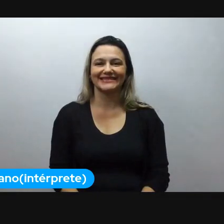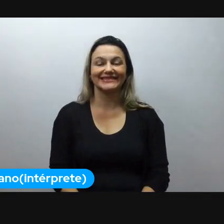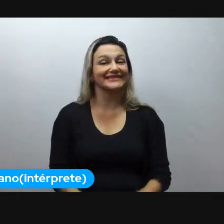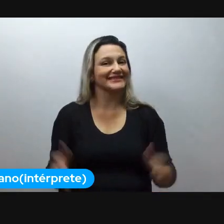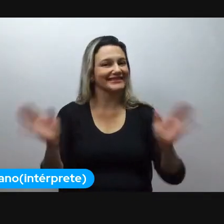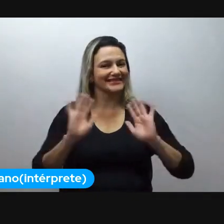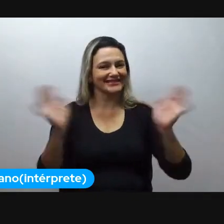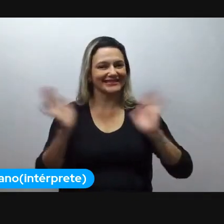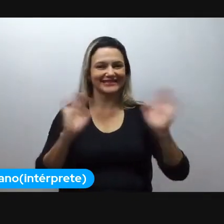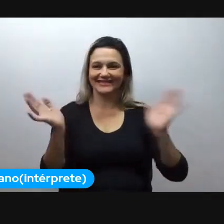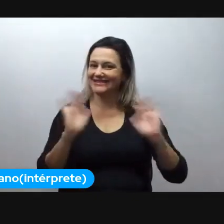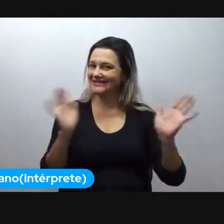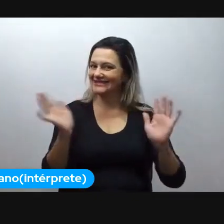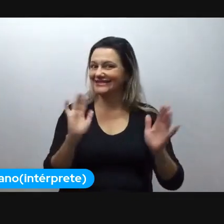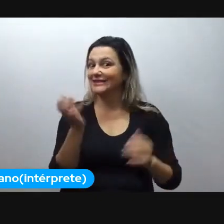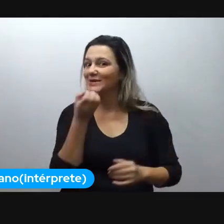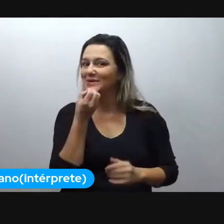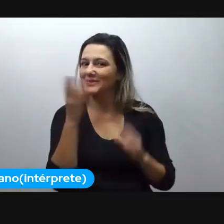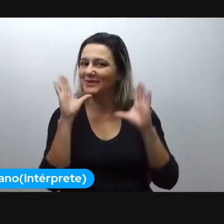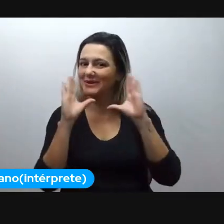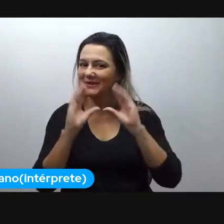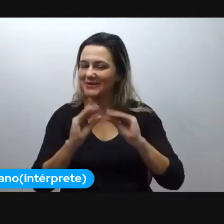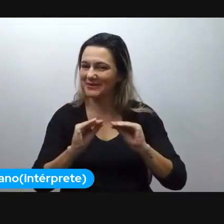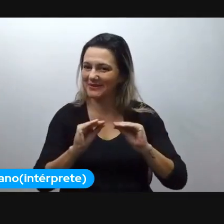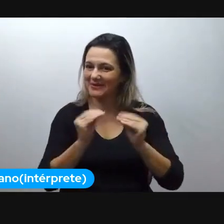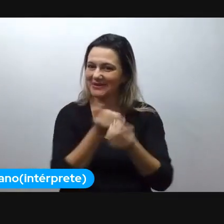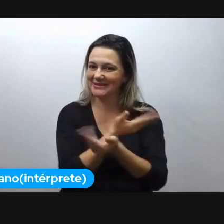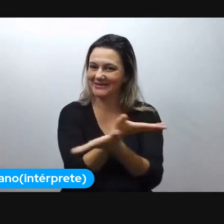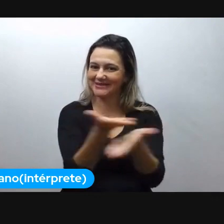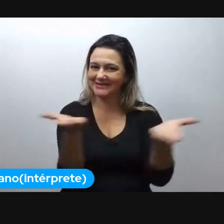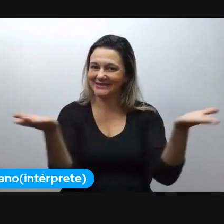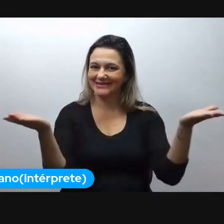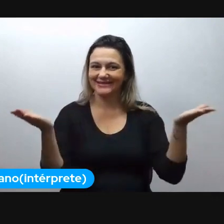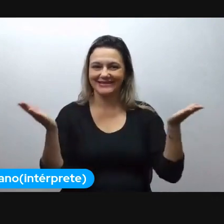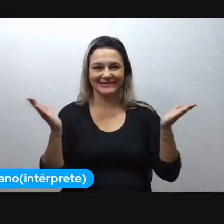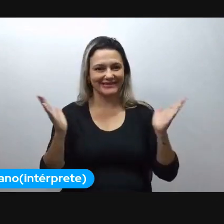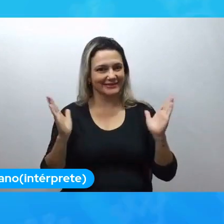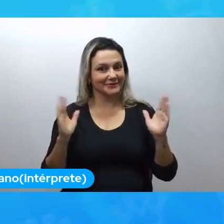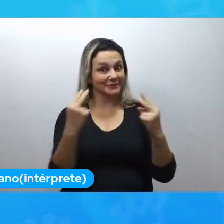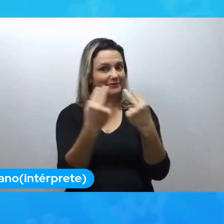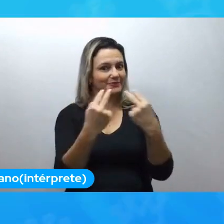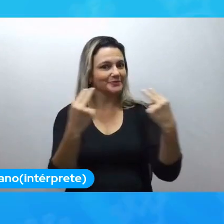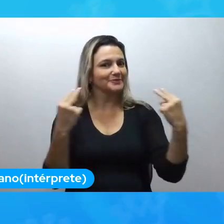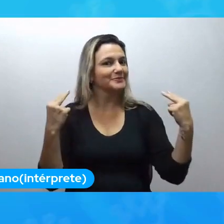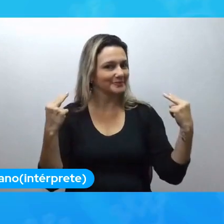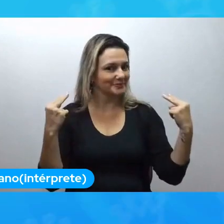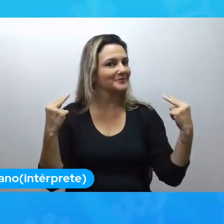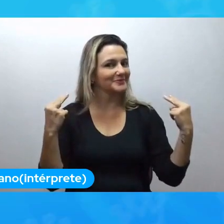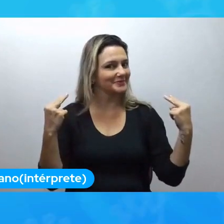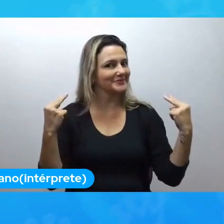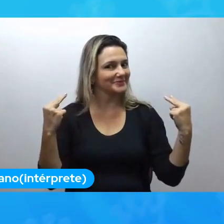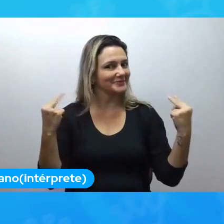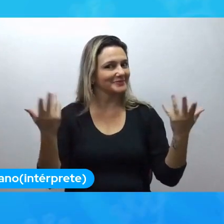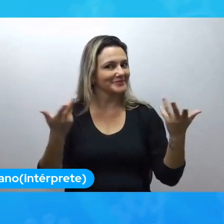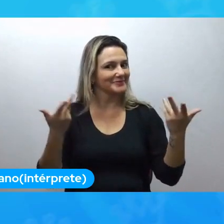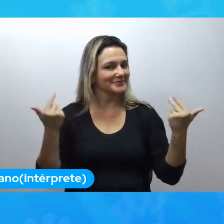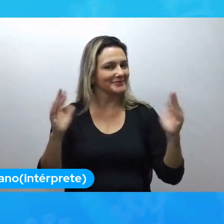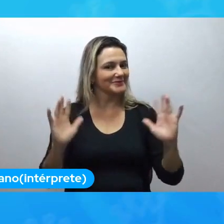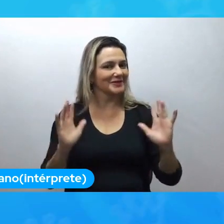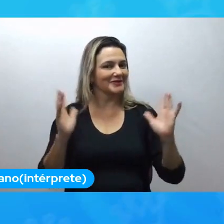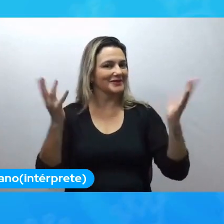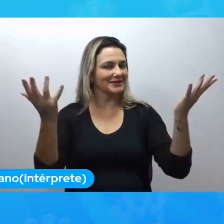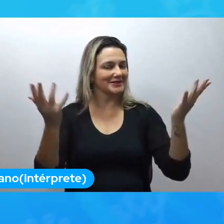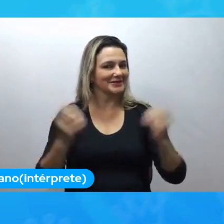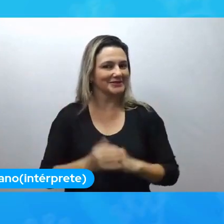Olá, boa noite, muito boa noite para todos vocês que estão assistindo, que estão prestigiando aqui o nosso evento.